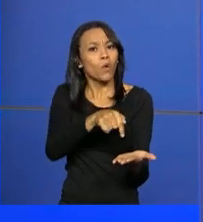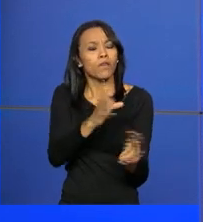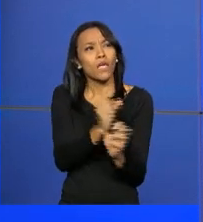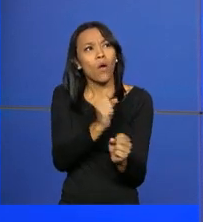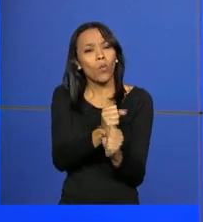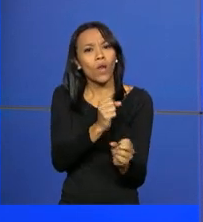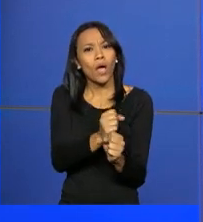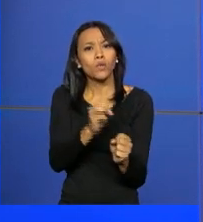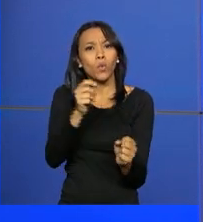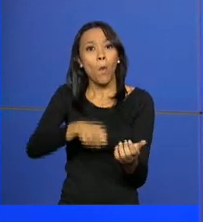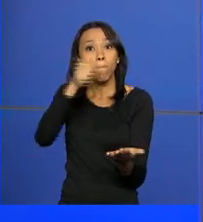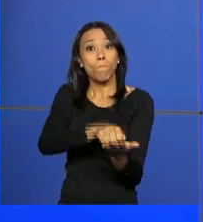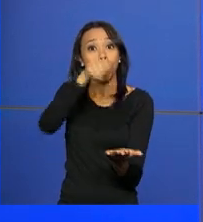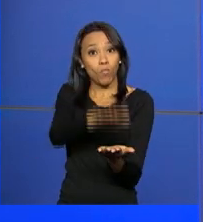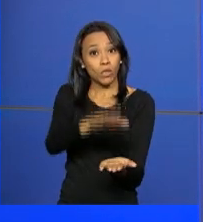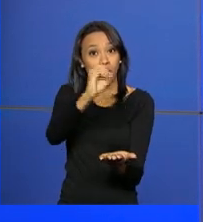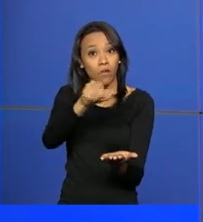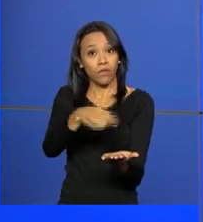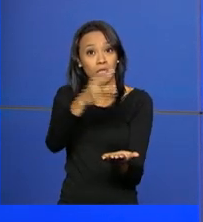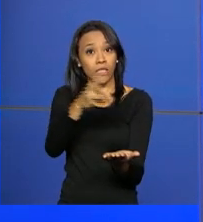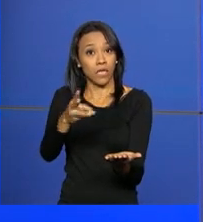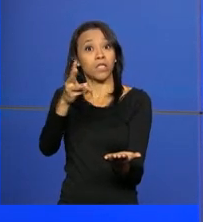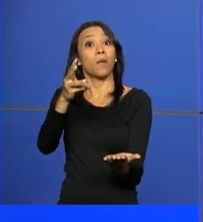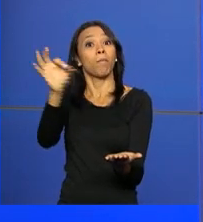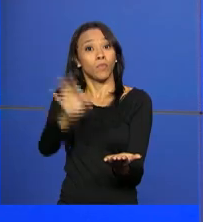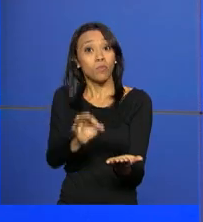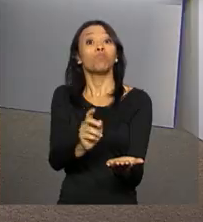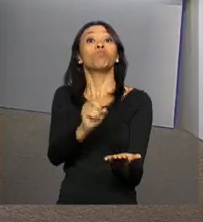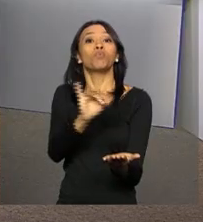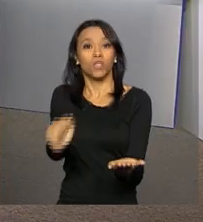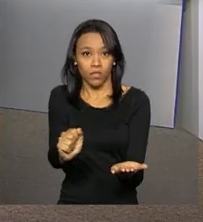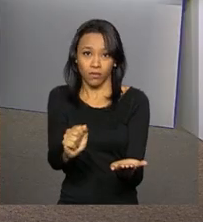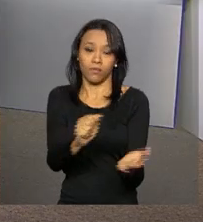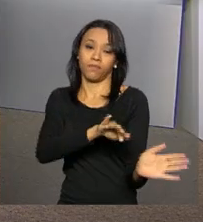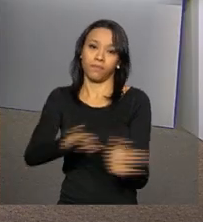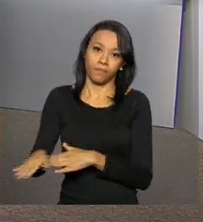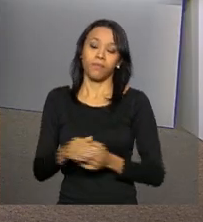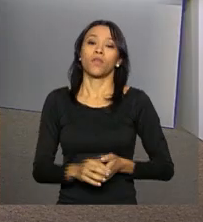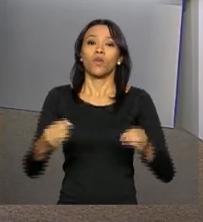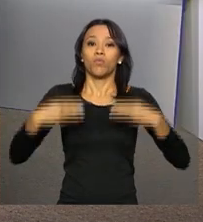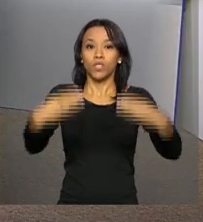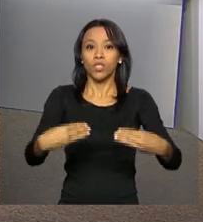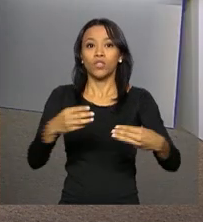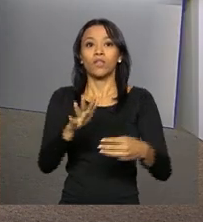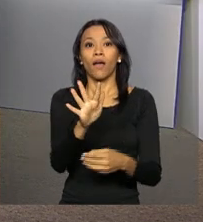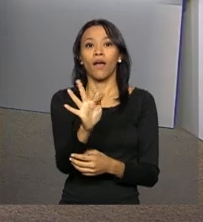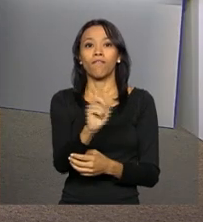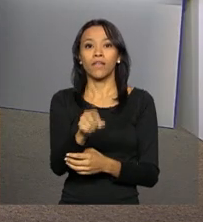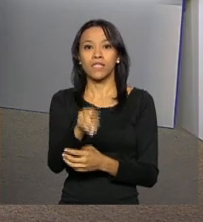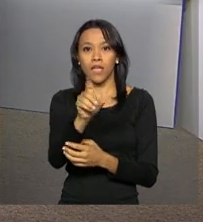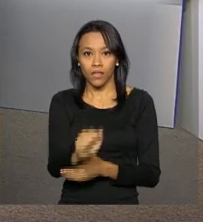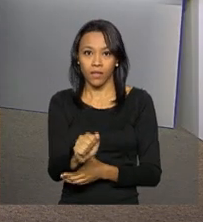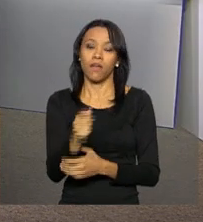calculados com multa de 0,33% por dia de atraso. O ministro da Fazenda, Nelson Barbosa, apresentou aos